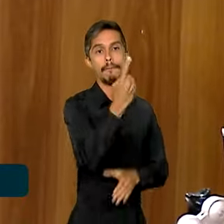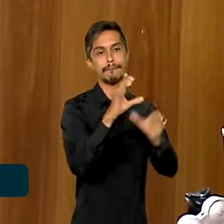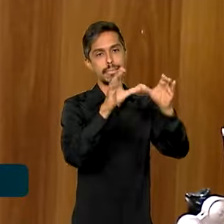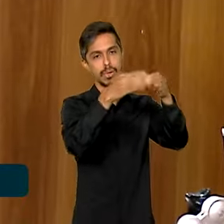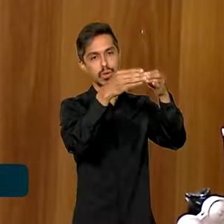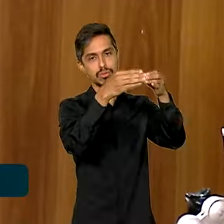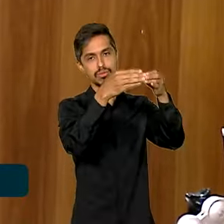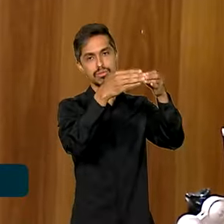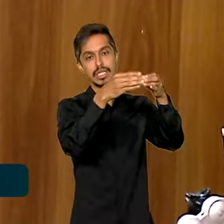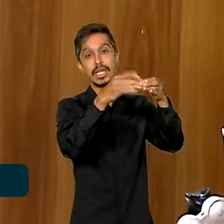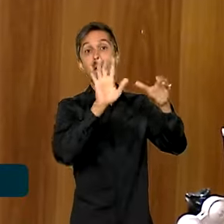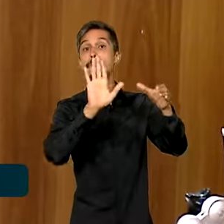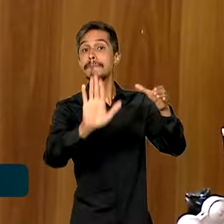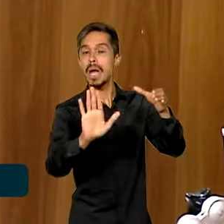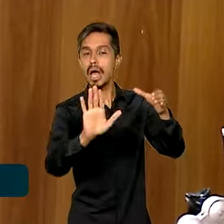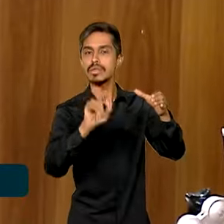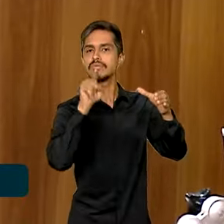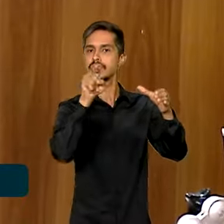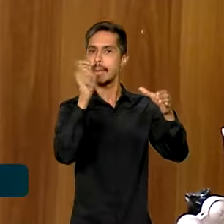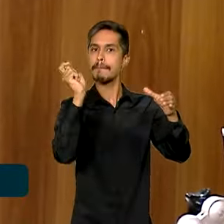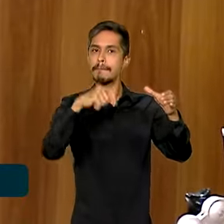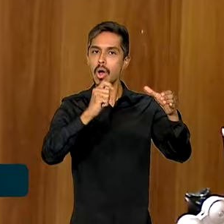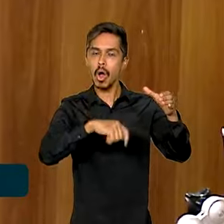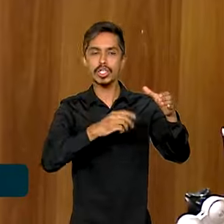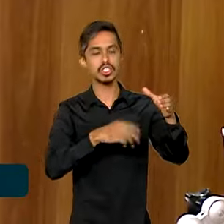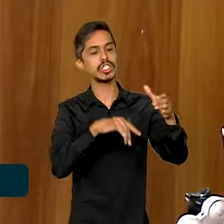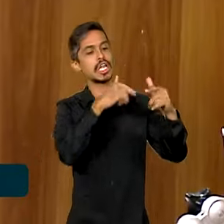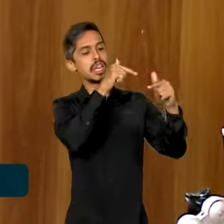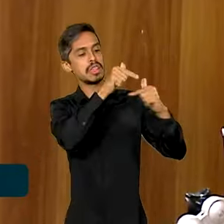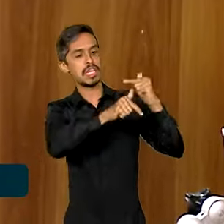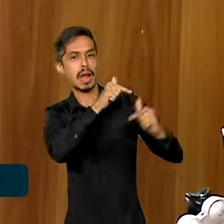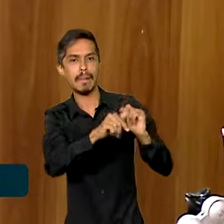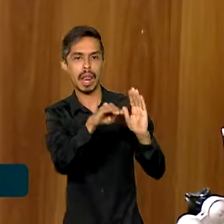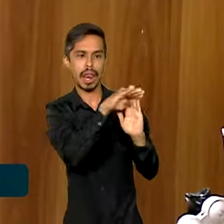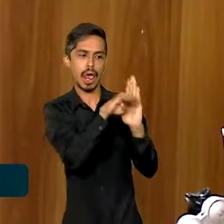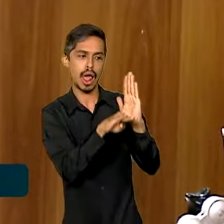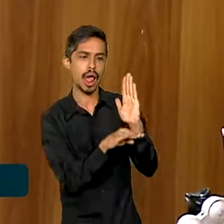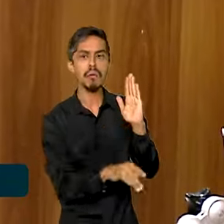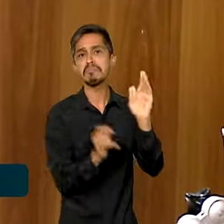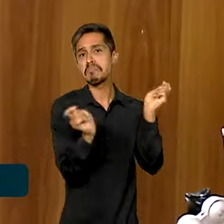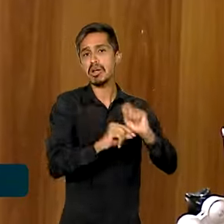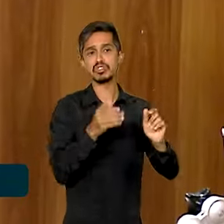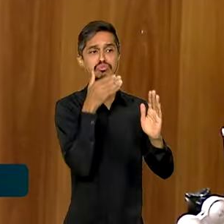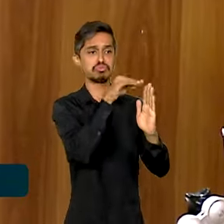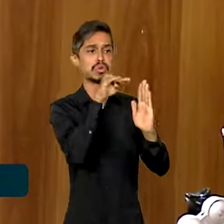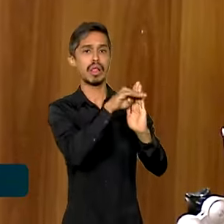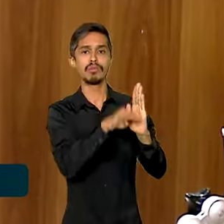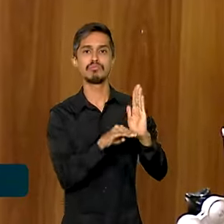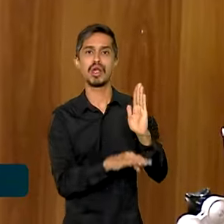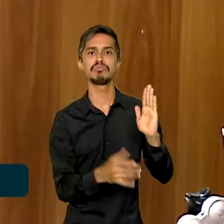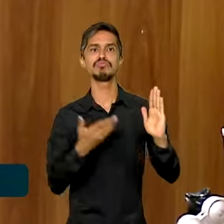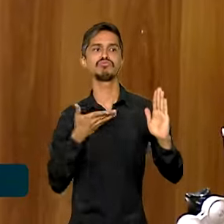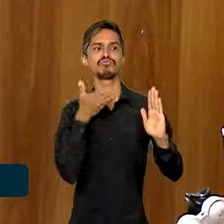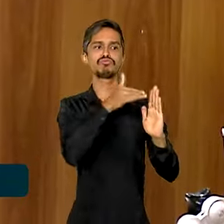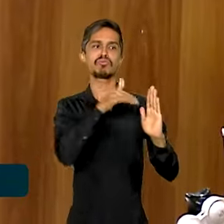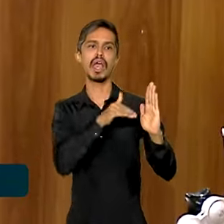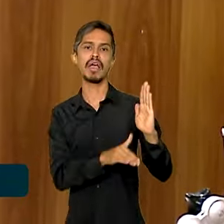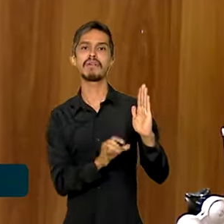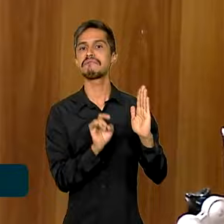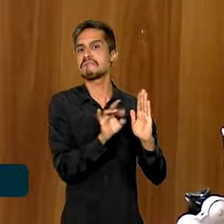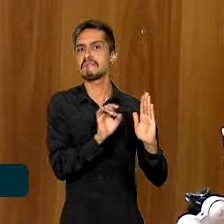um bloco, mas elas podem se inscrever para quantos cargos elas quiserem dentro do bloco temático.